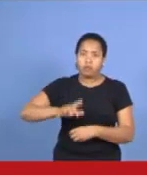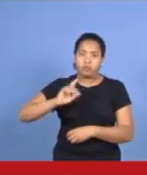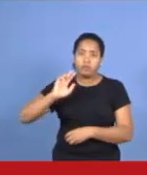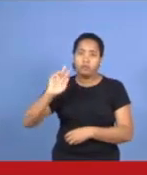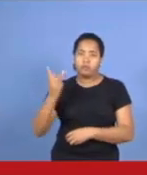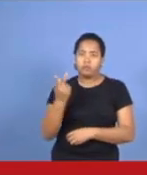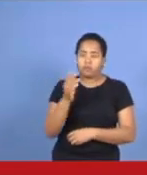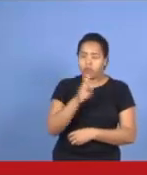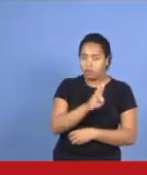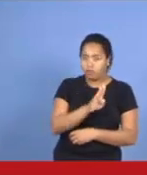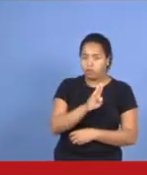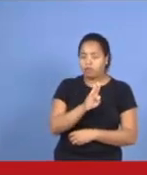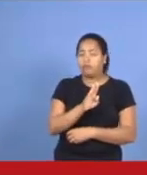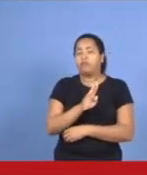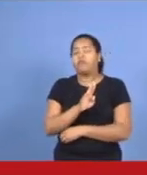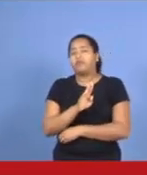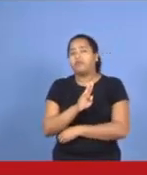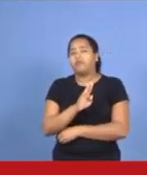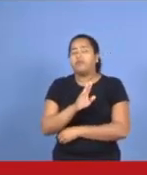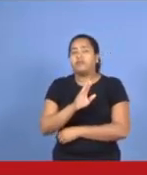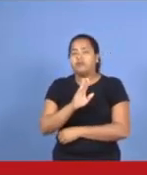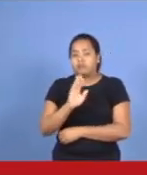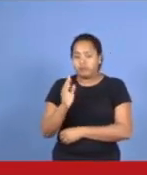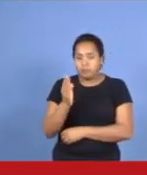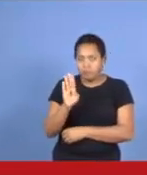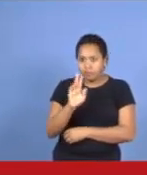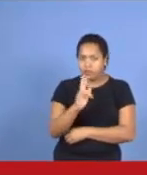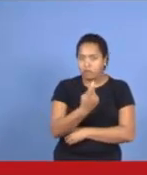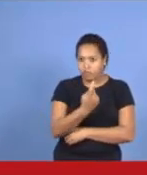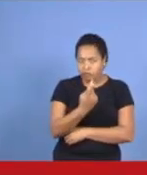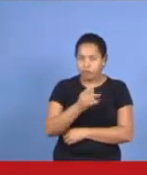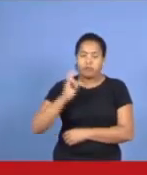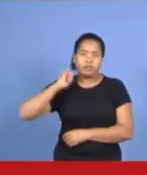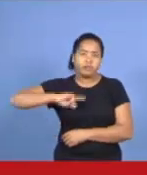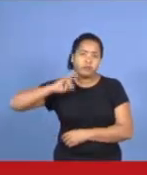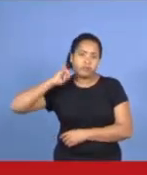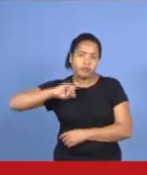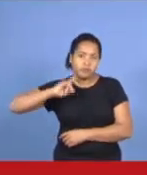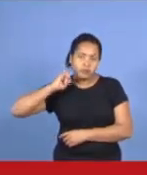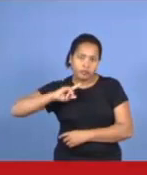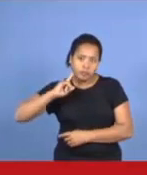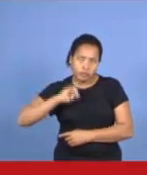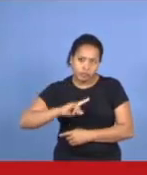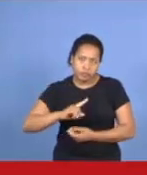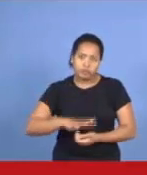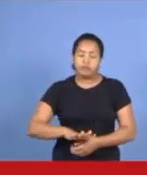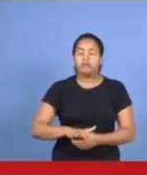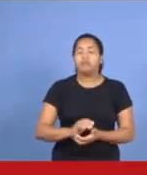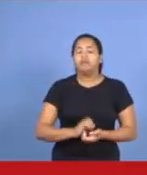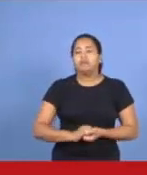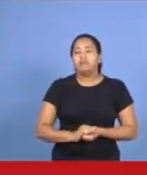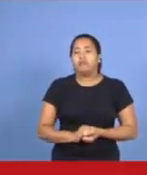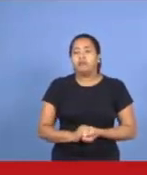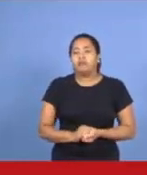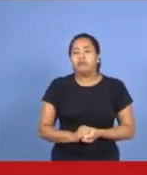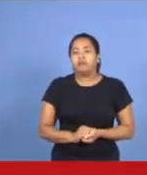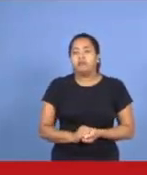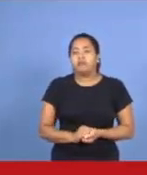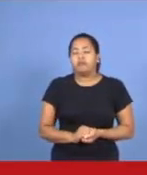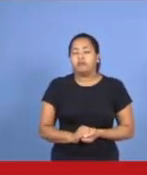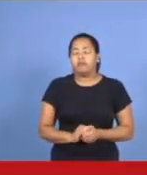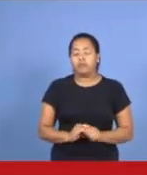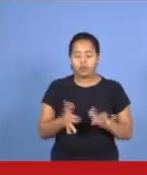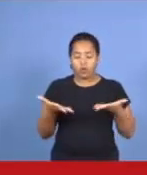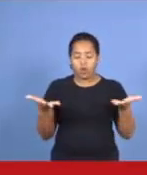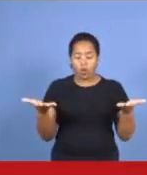também de Uberaba, de Januária, de Teoflotone e também de Divinópolis. No estado de Minas Gerais. Hoje